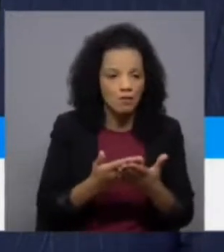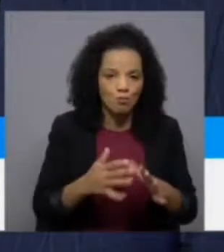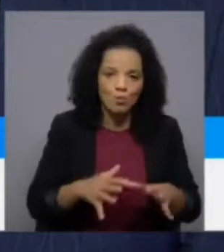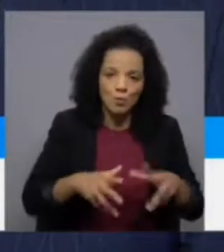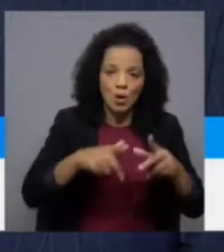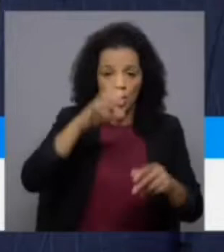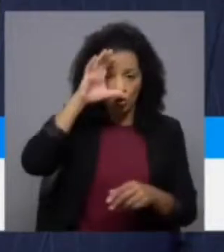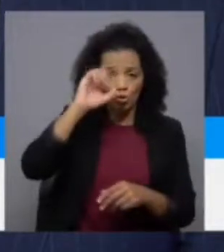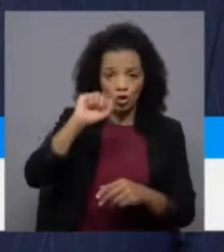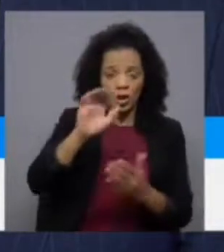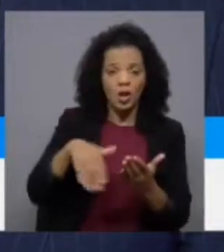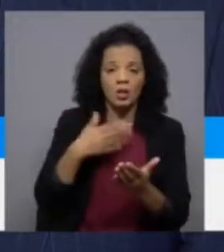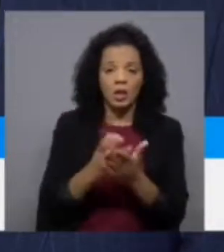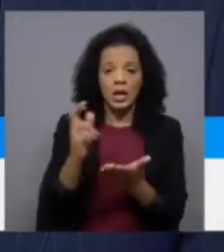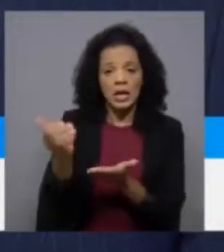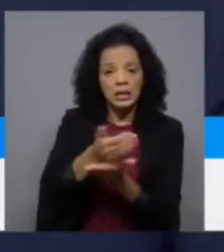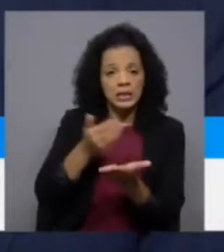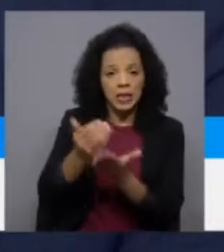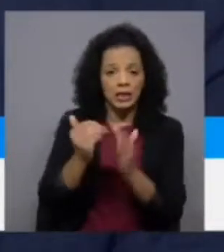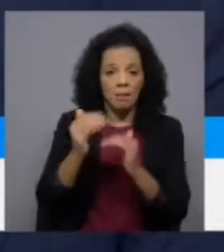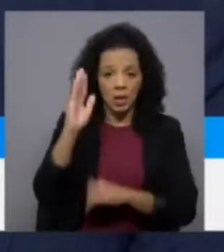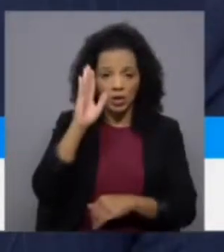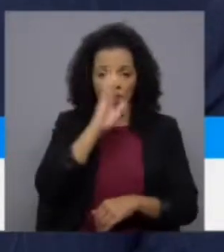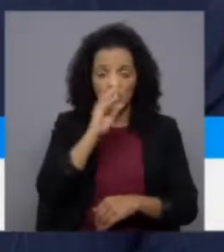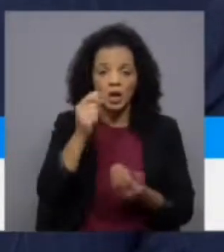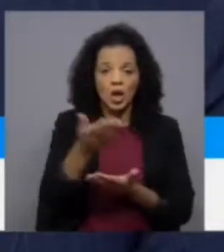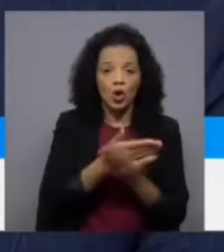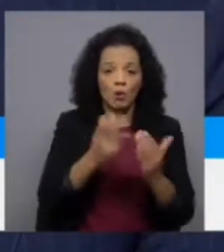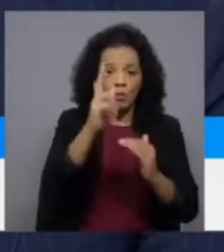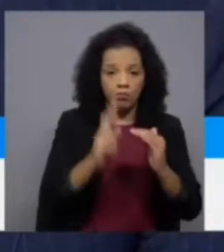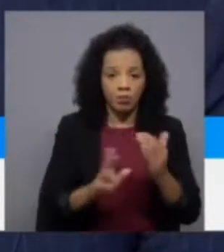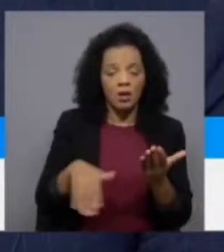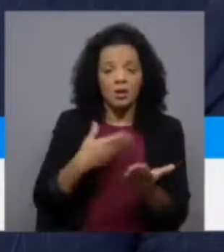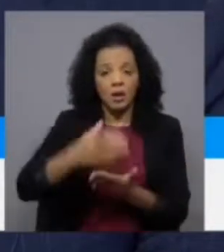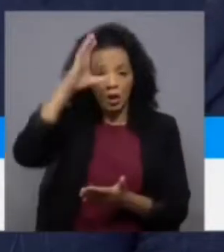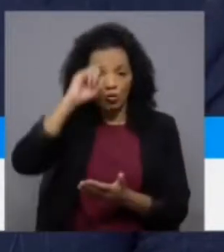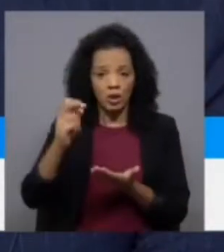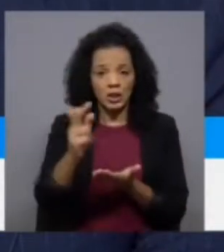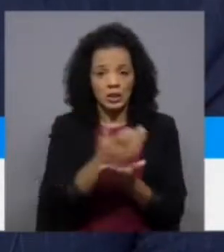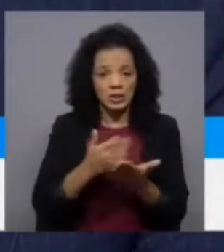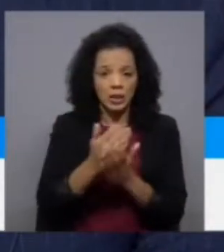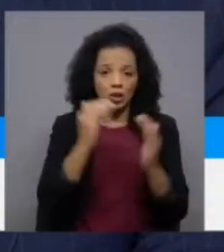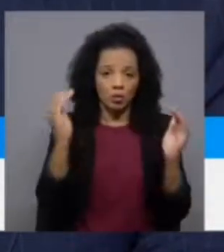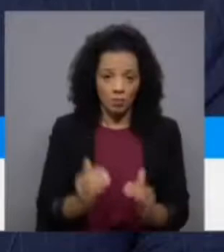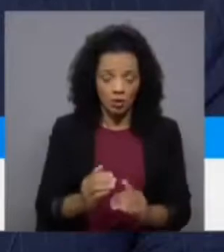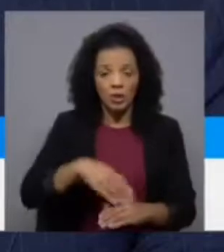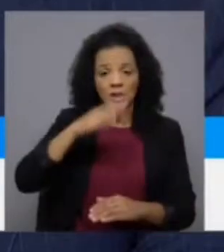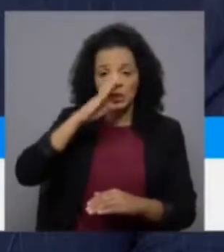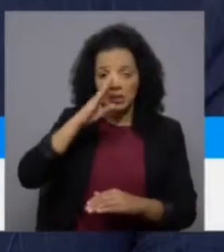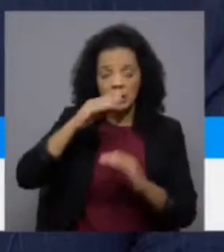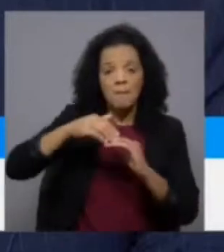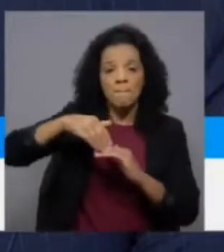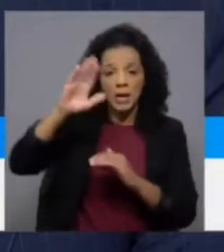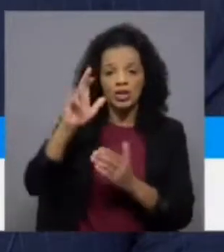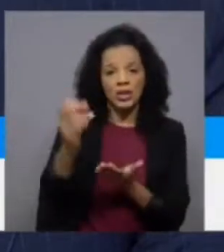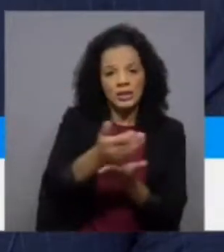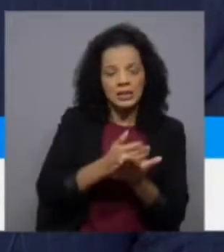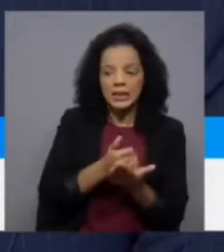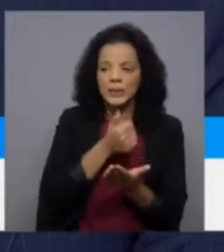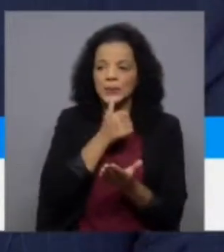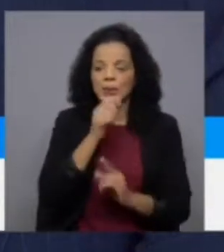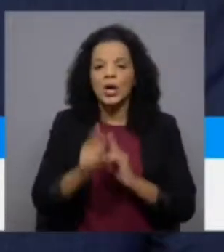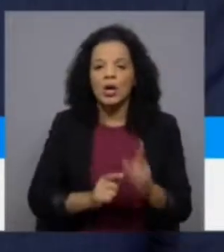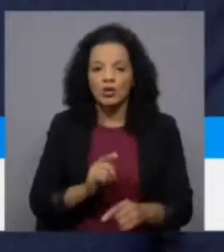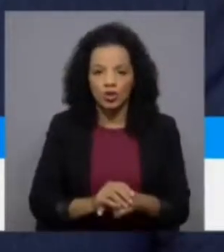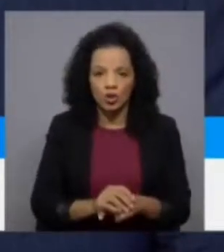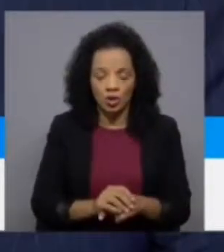o Estado tem mais receitas. Quando a economia cai, o Estado tem menos receitas. Portanto, sempre que o Estado tem mais receitas, tem de saber o que lhes faz. Há uma